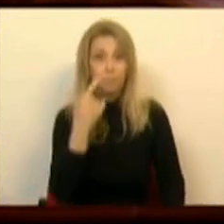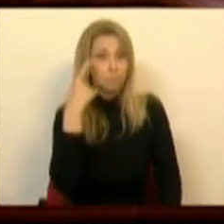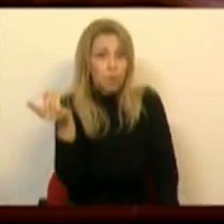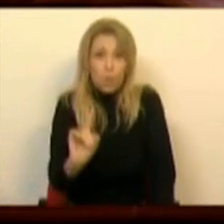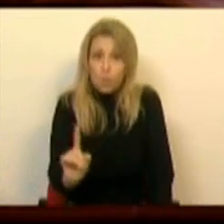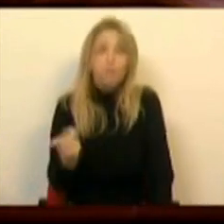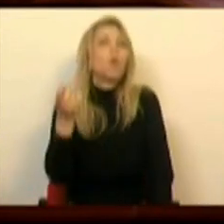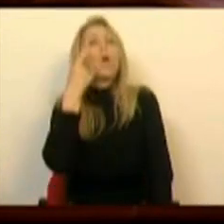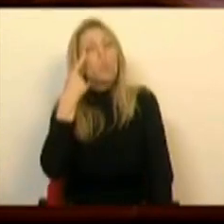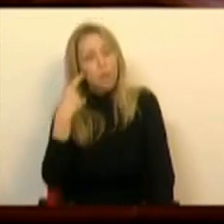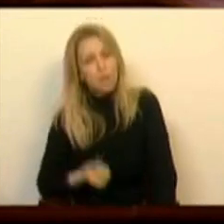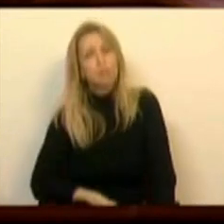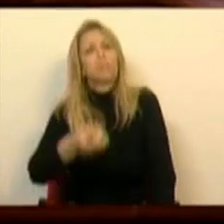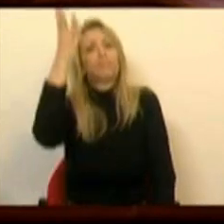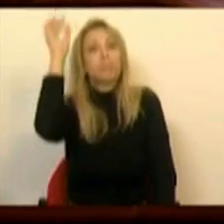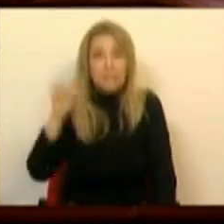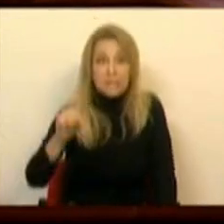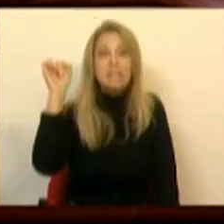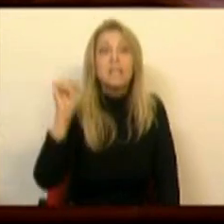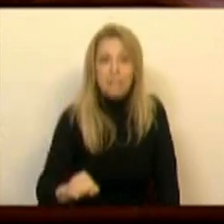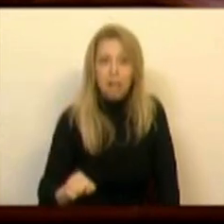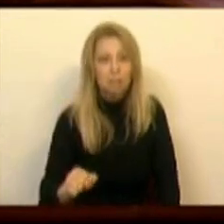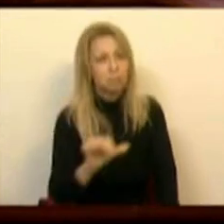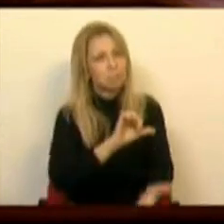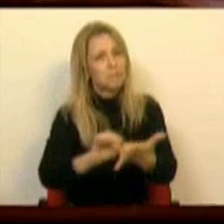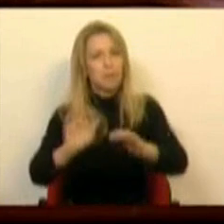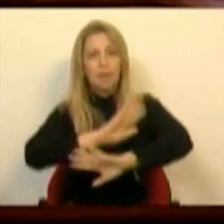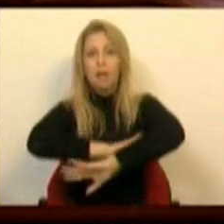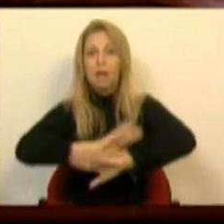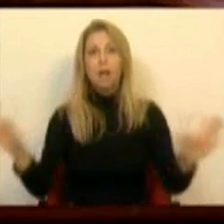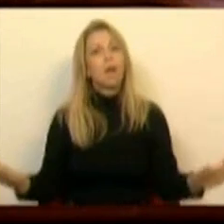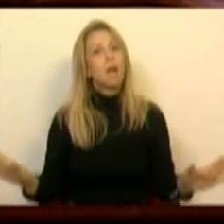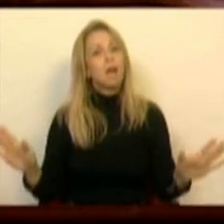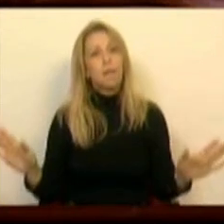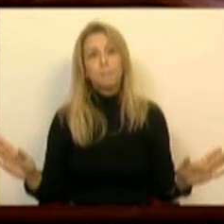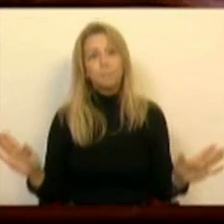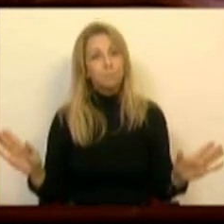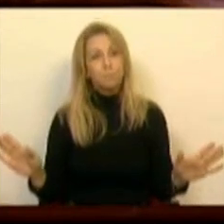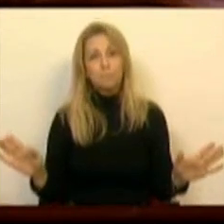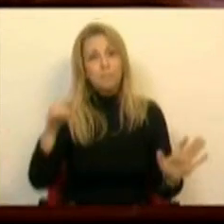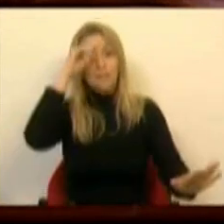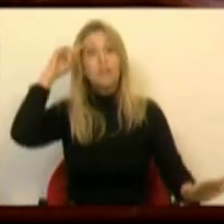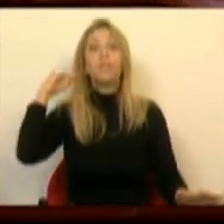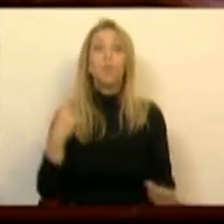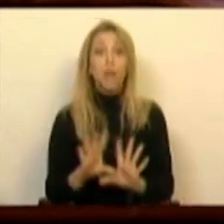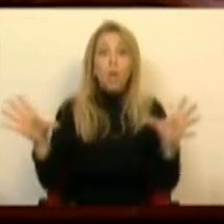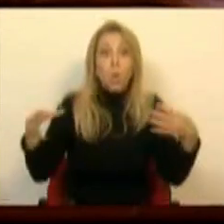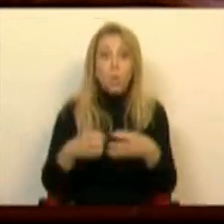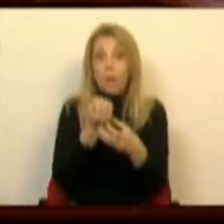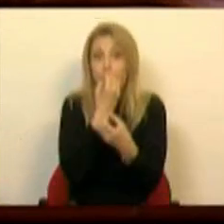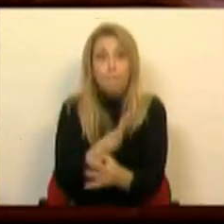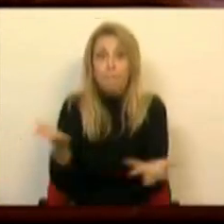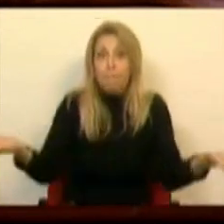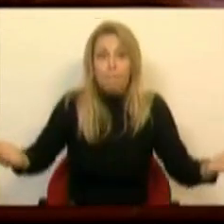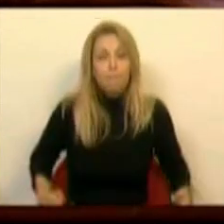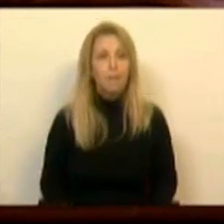Conheço muitos, isso sim, que sucumbiram às dificuldades, deixando órfãos as nossas comunidades. E pela sua